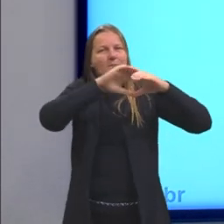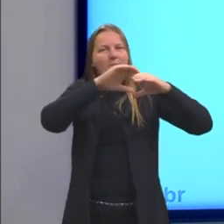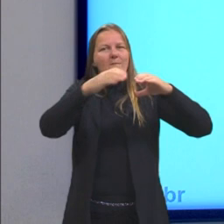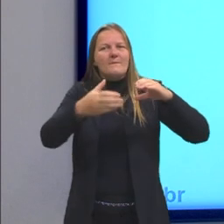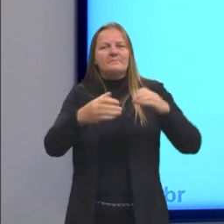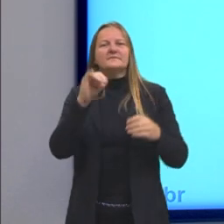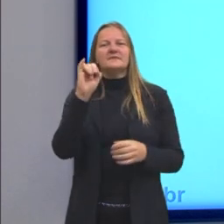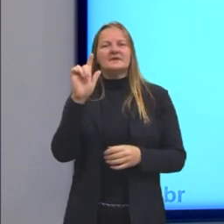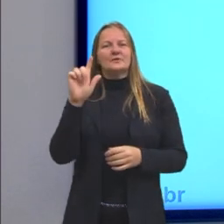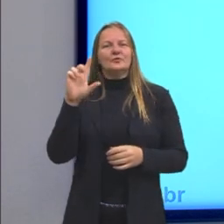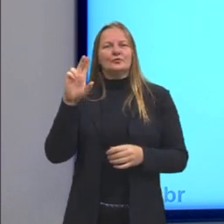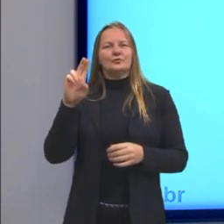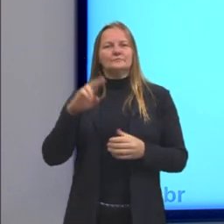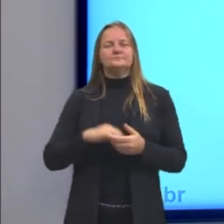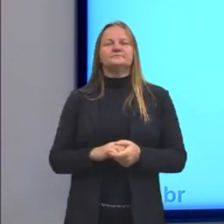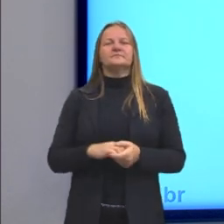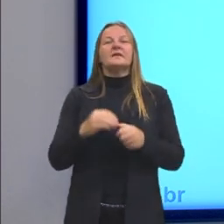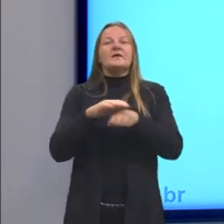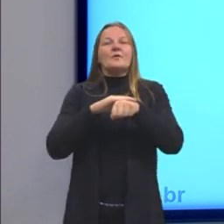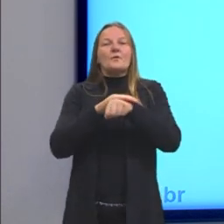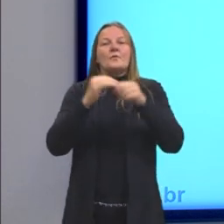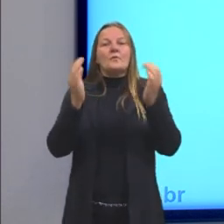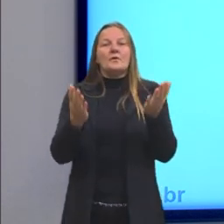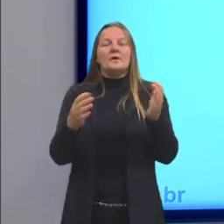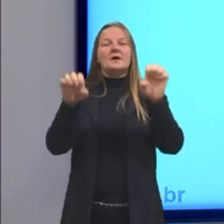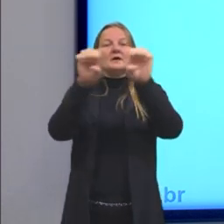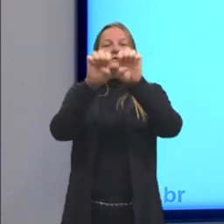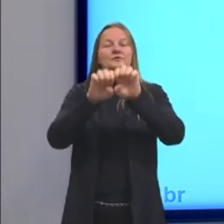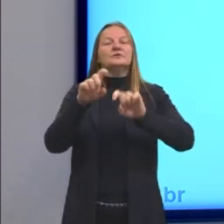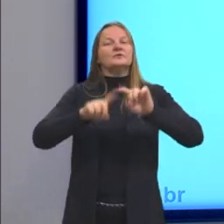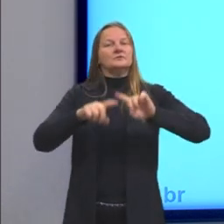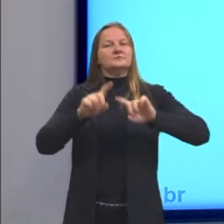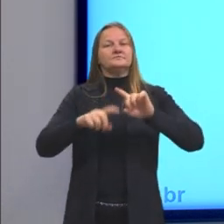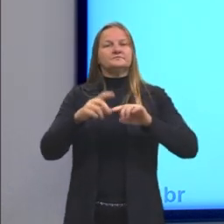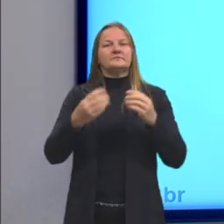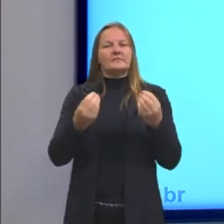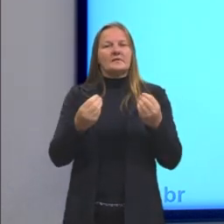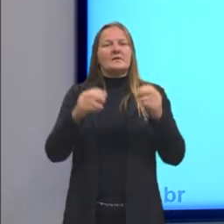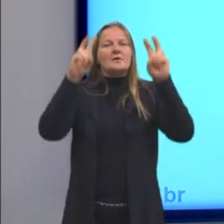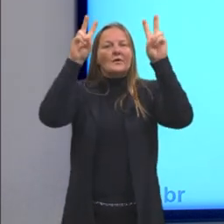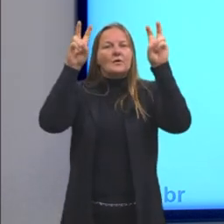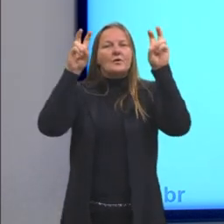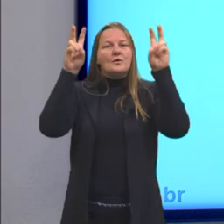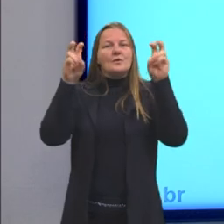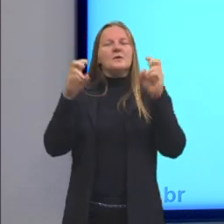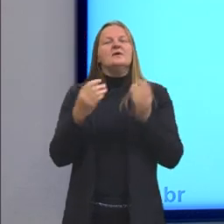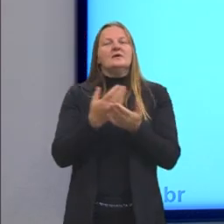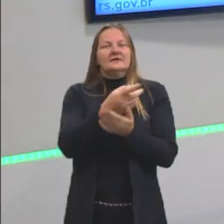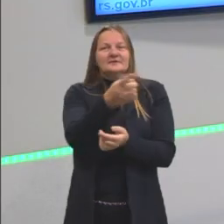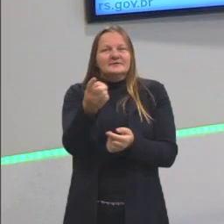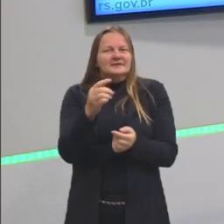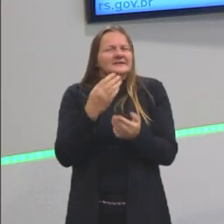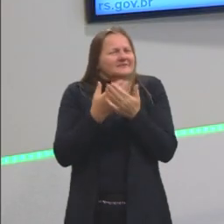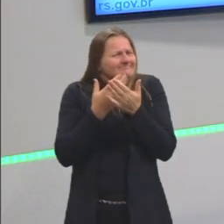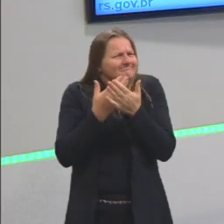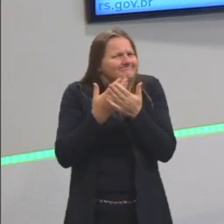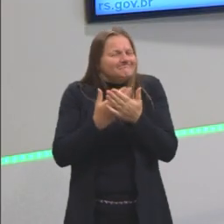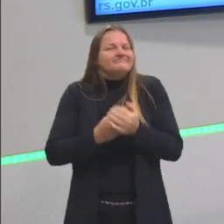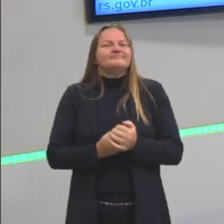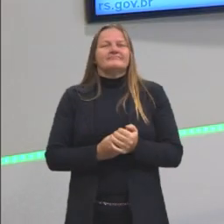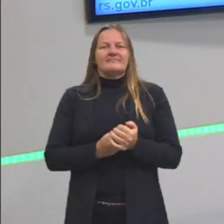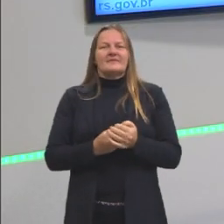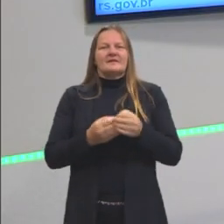Bom, começando então falando um pouquinho sobre a estrutura da matéria. Esse é um tema que vocês também já devem ter estudado em